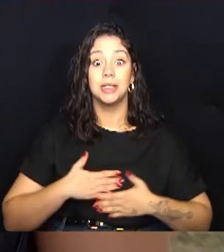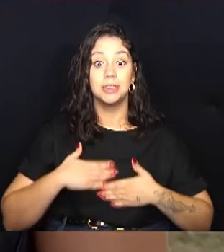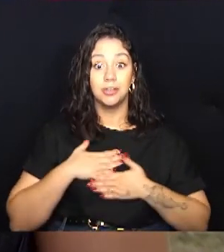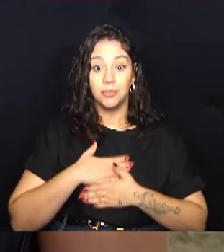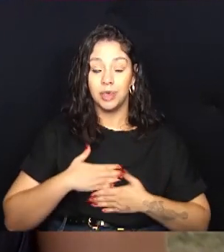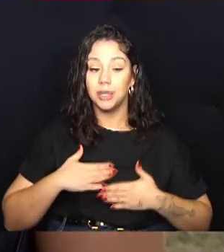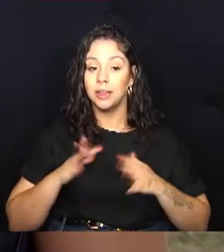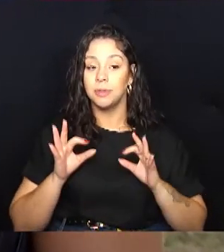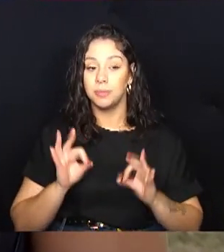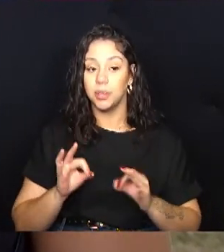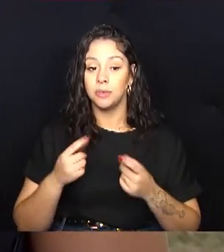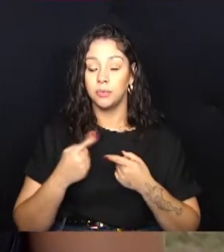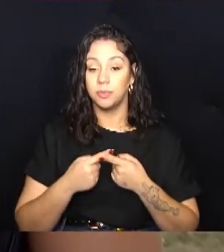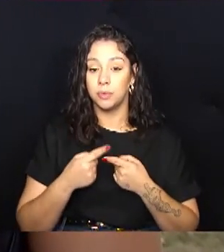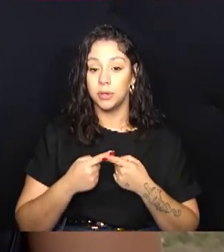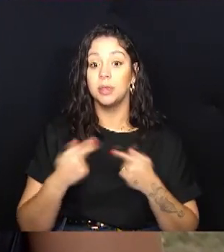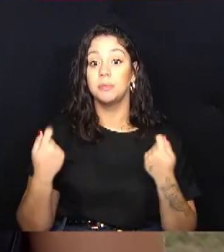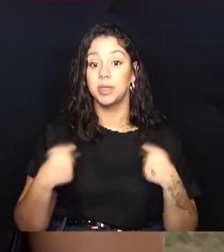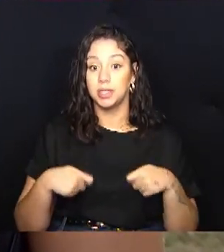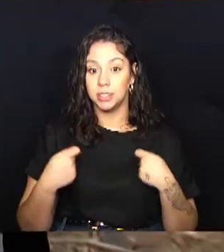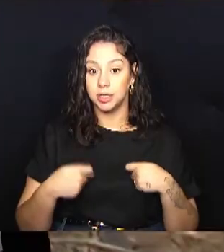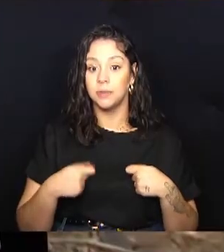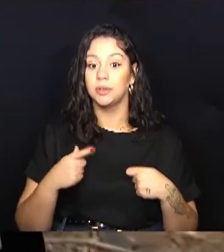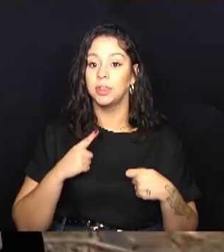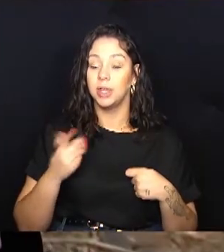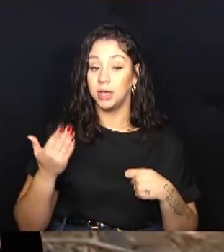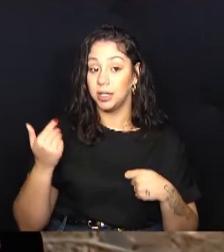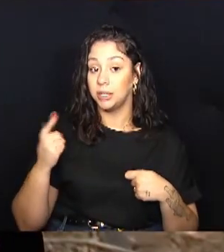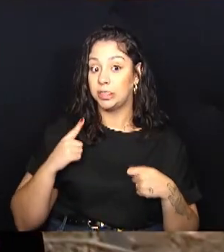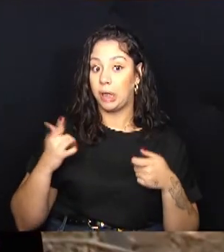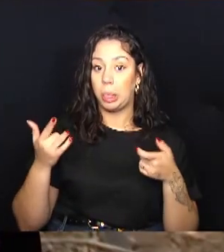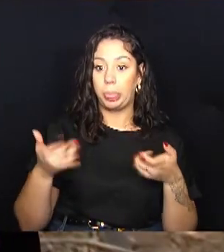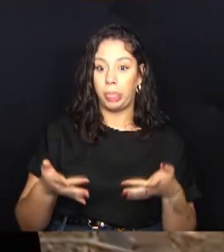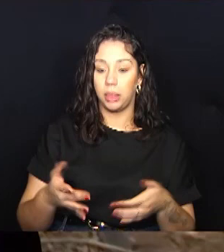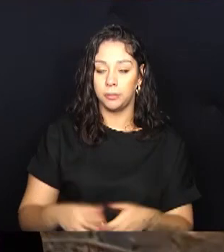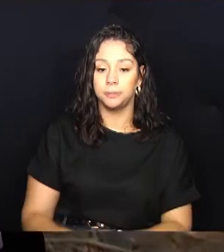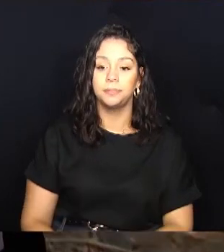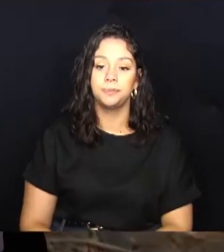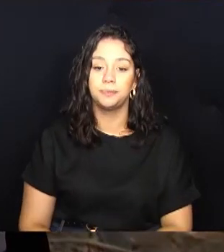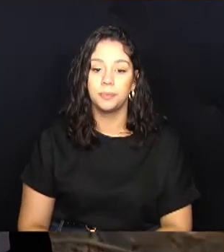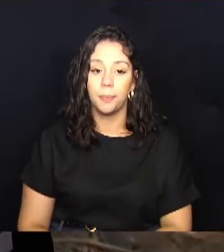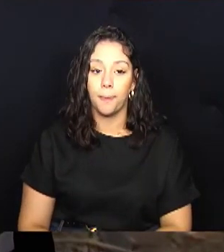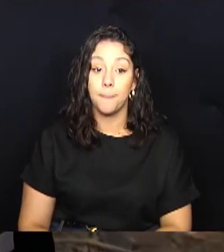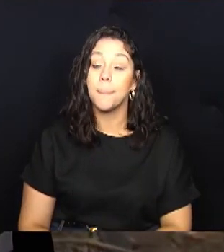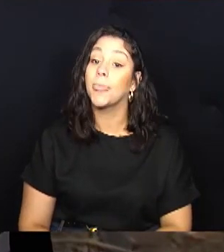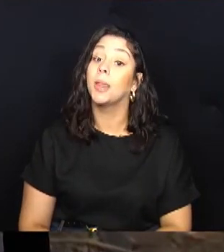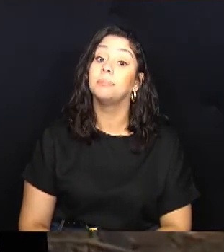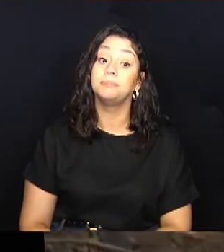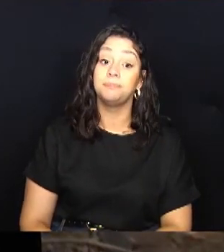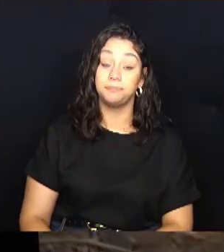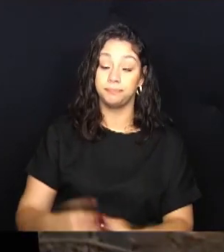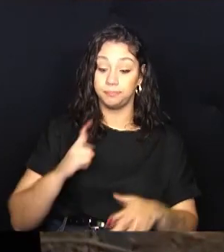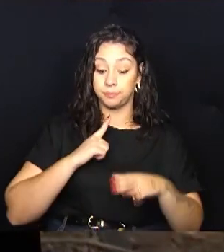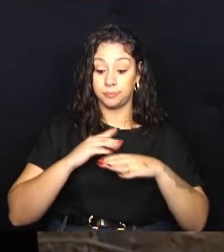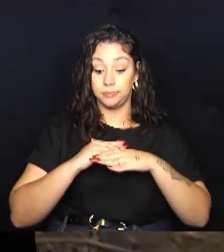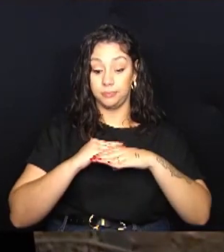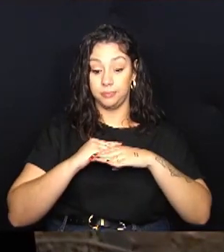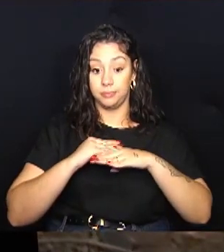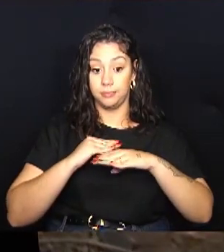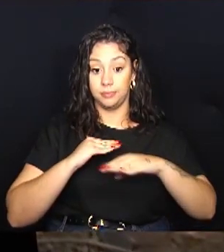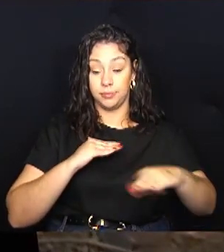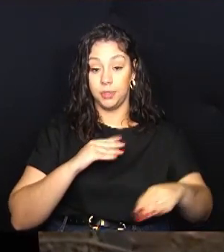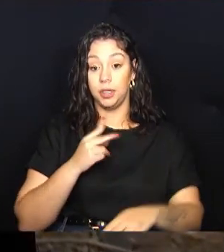porque realmente estava precisando, estava abandonado. Para o recapeamento total da rua, foram utilizadas 2 mil